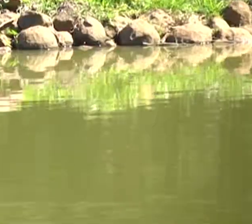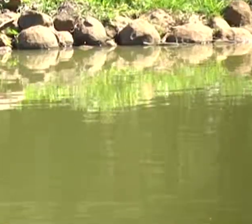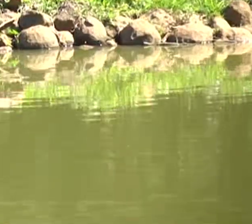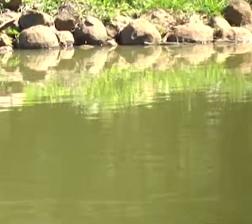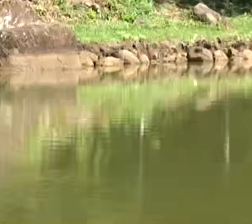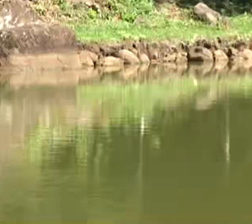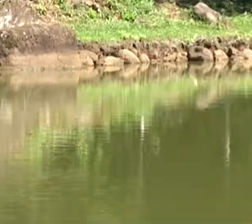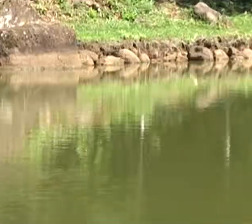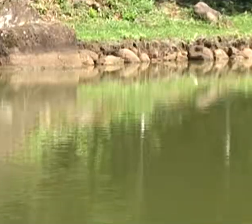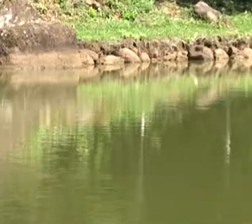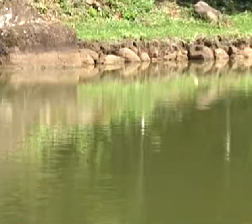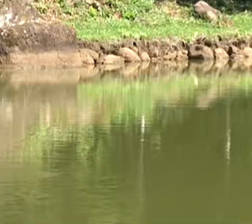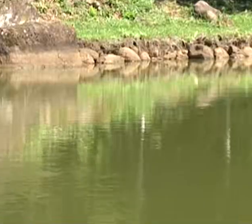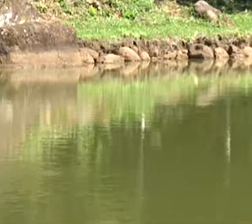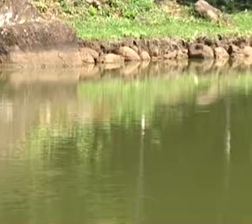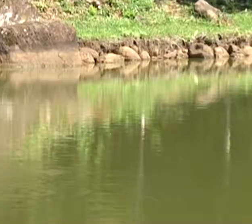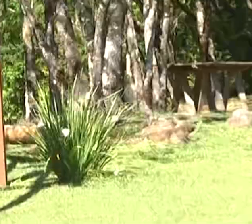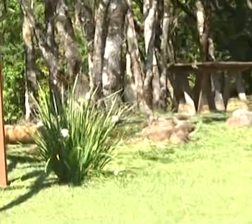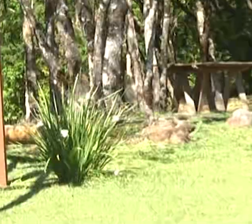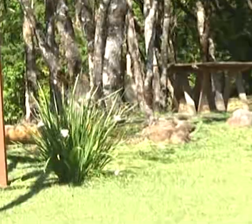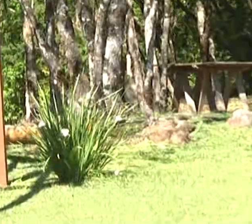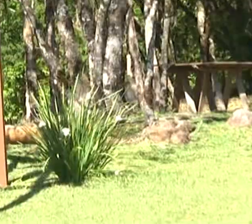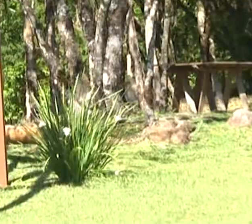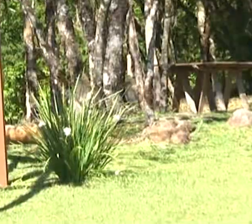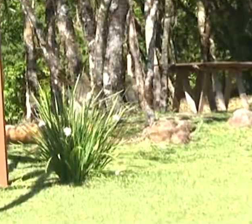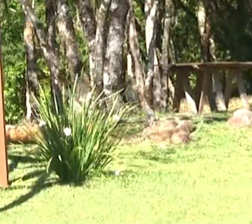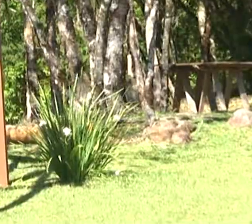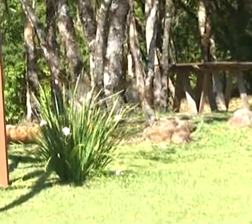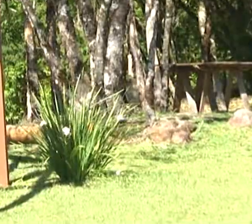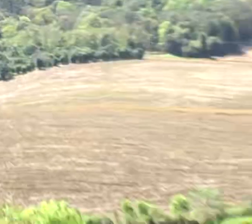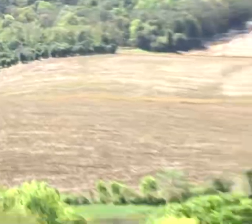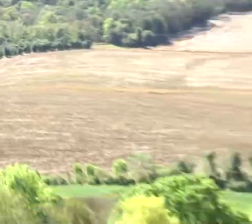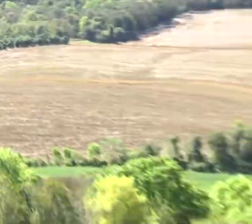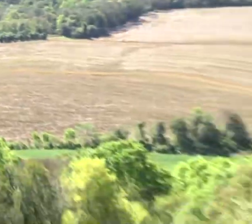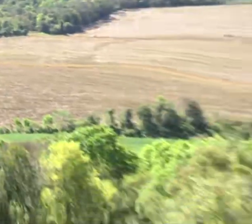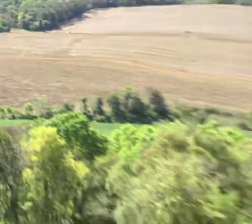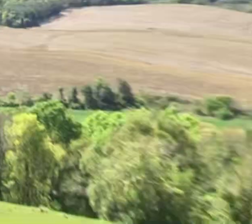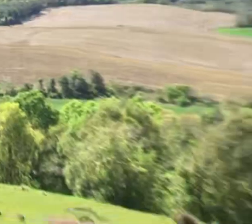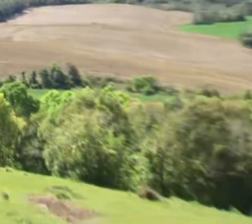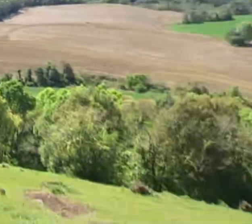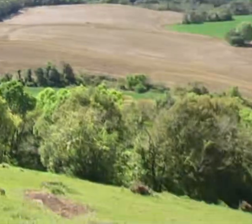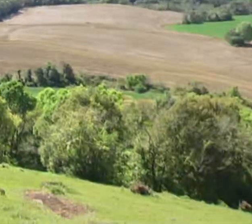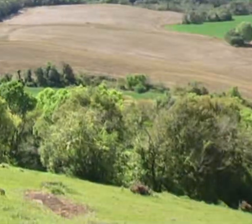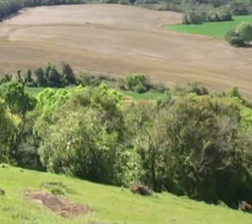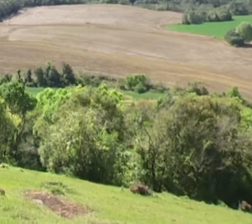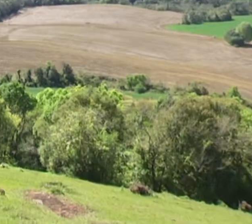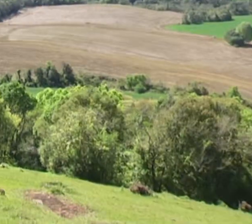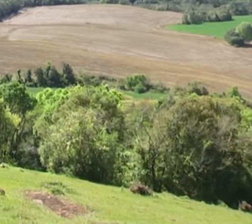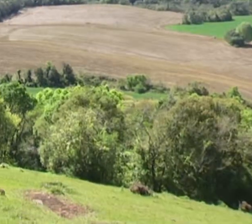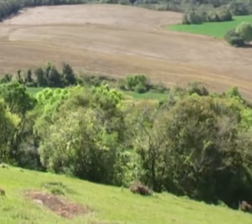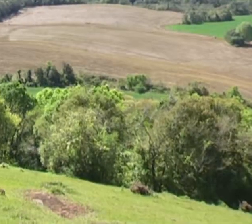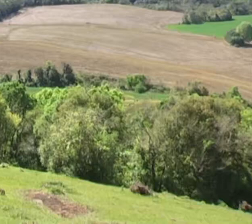Música Música Música Música